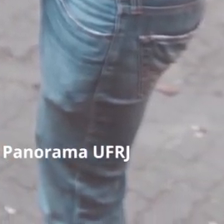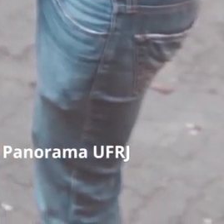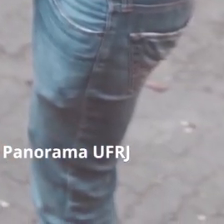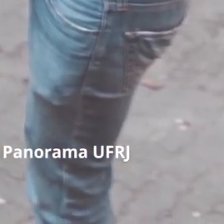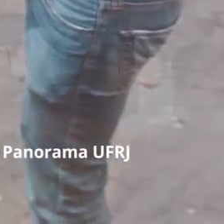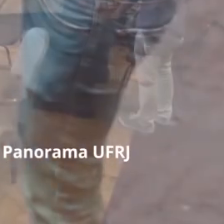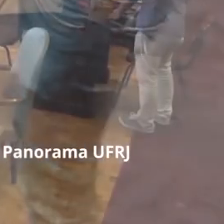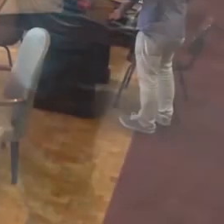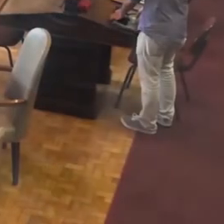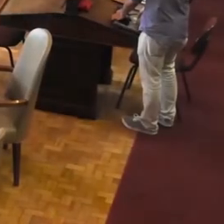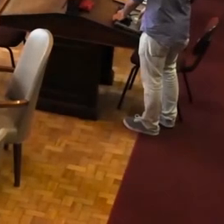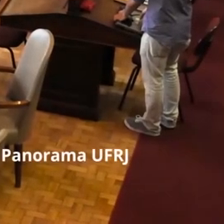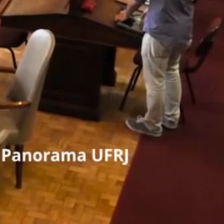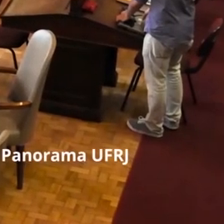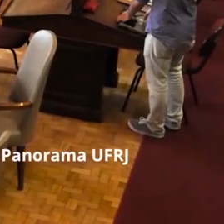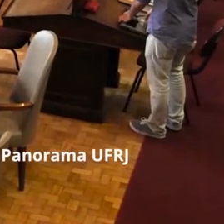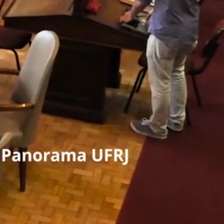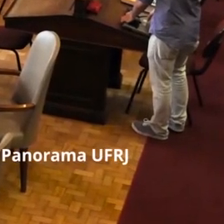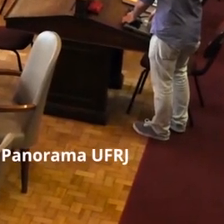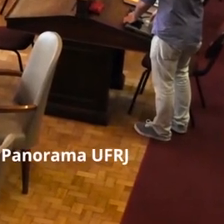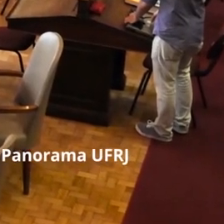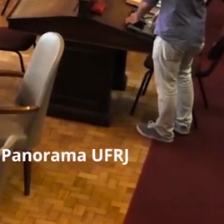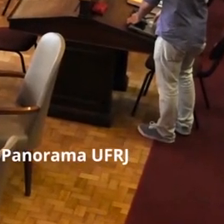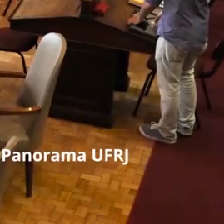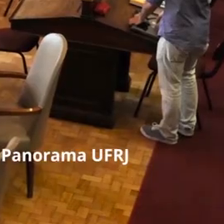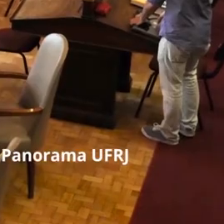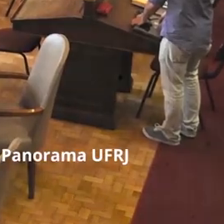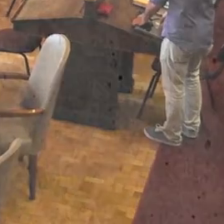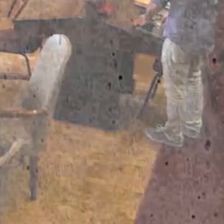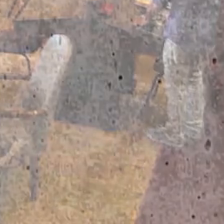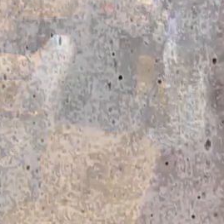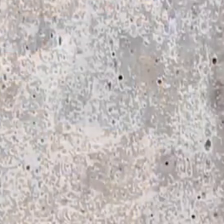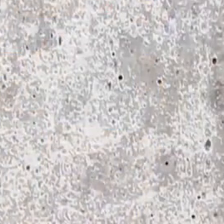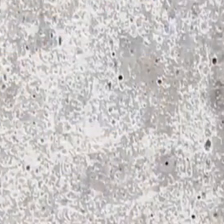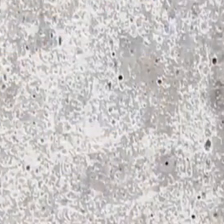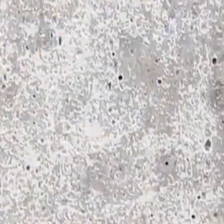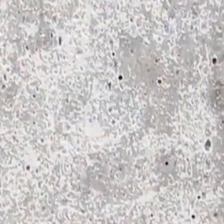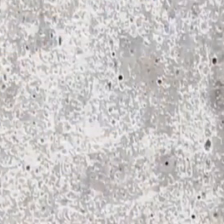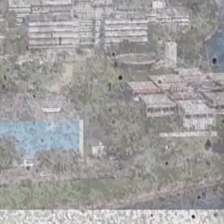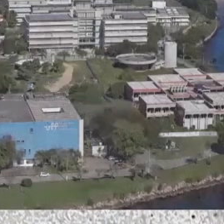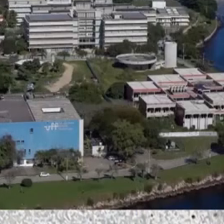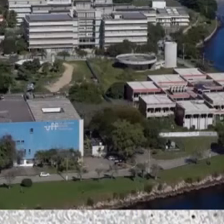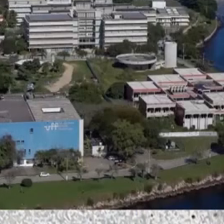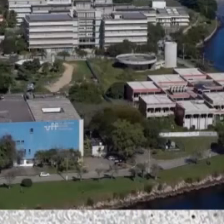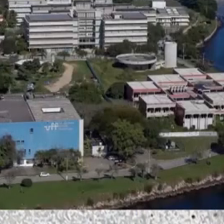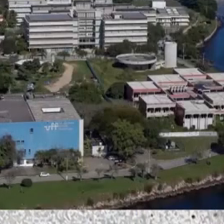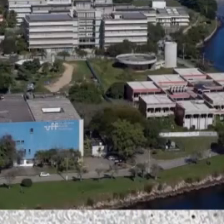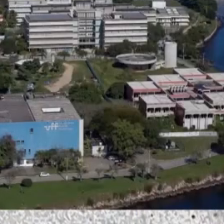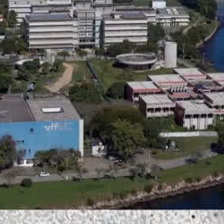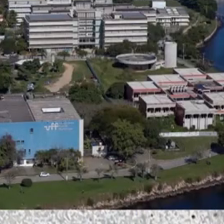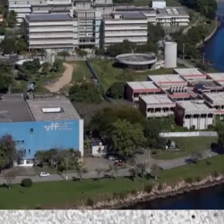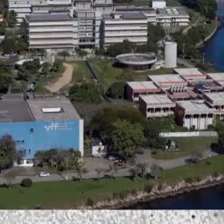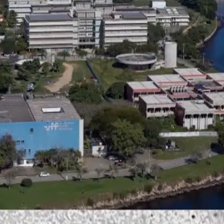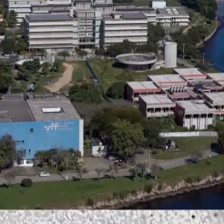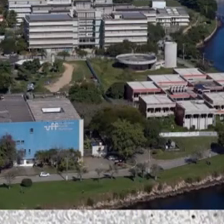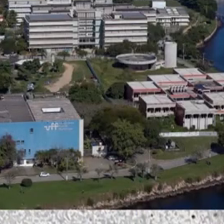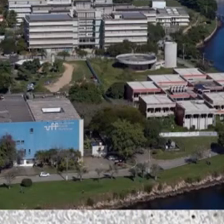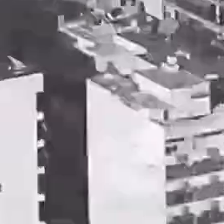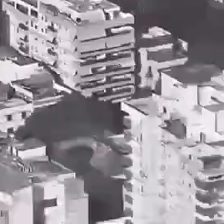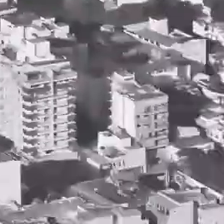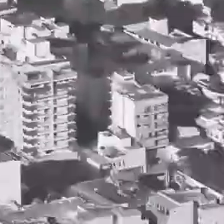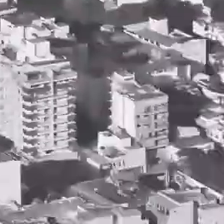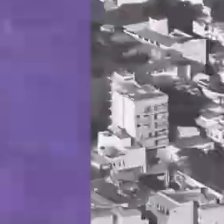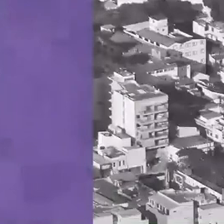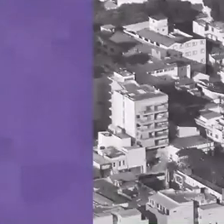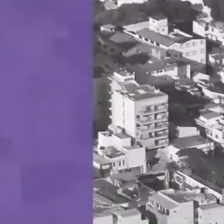cursos são destinados a estudantes de pós-graduação. Se você é um, procure se informar com as instituições participantes.